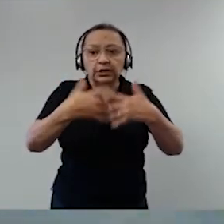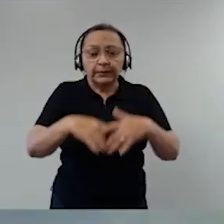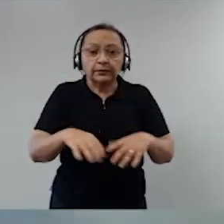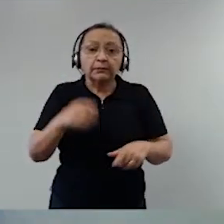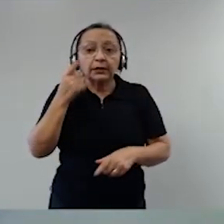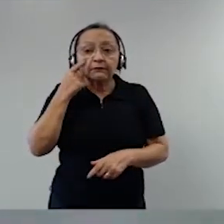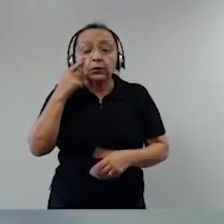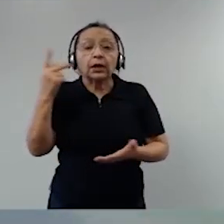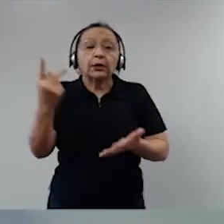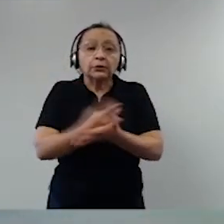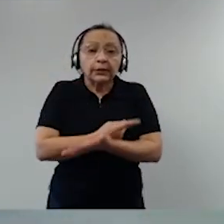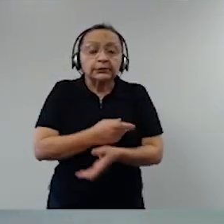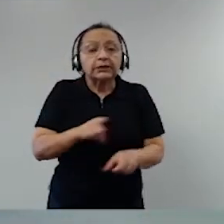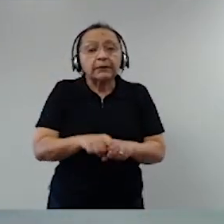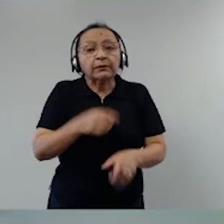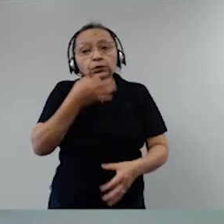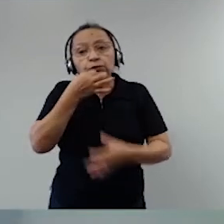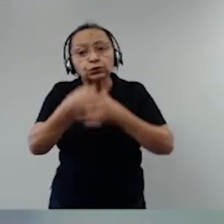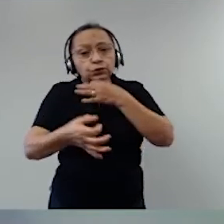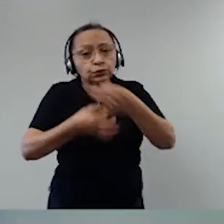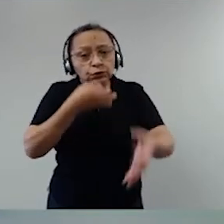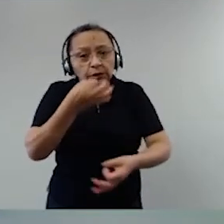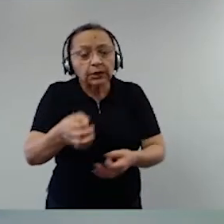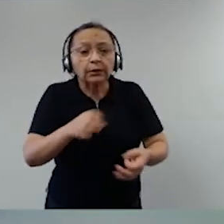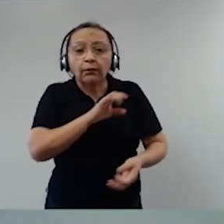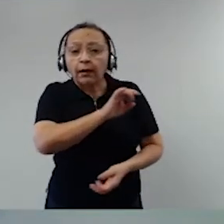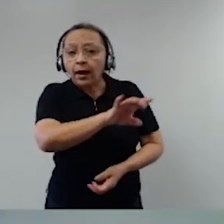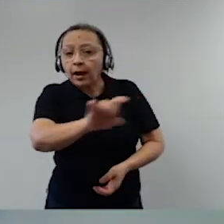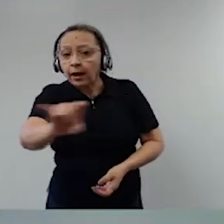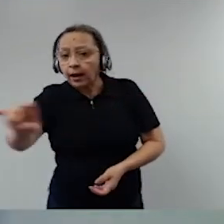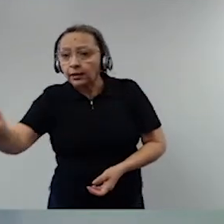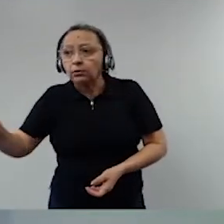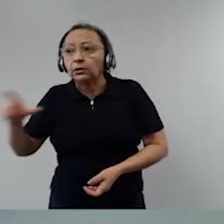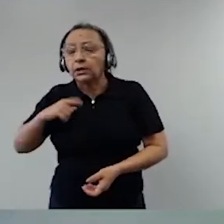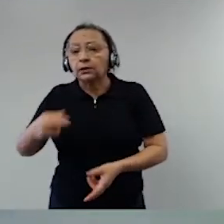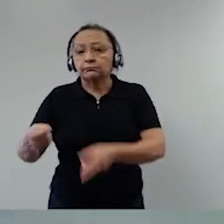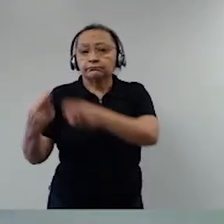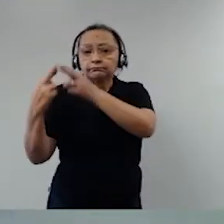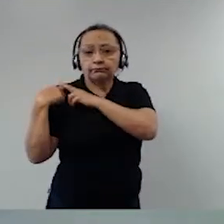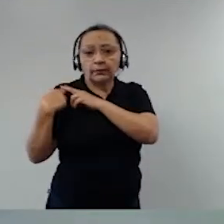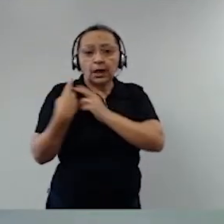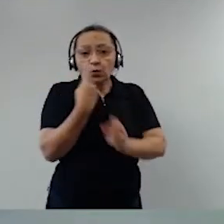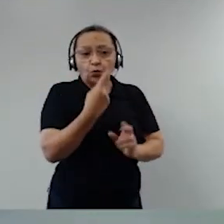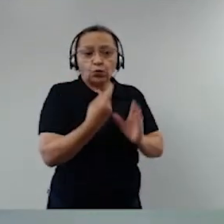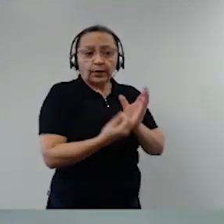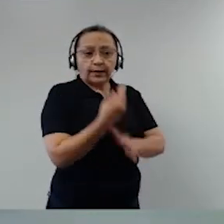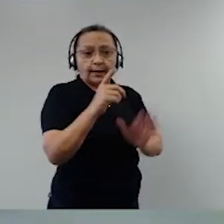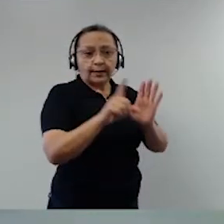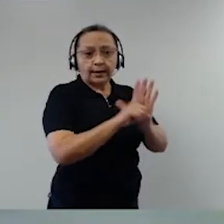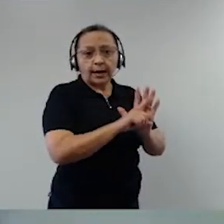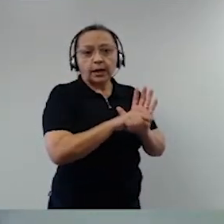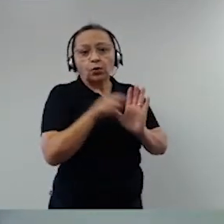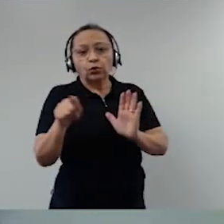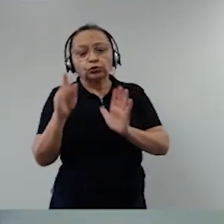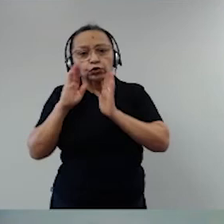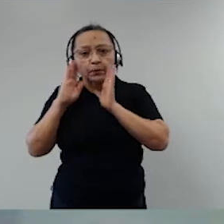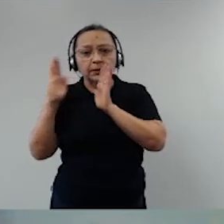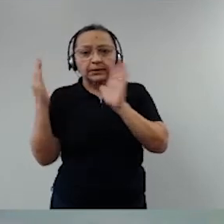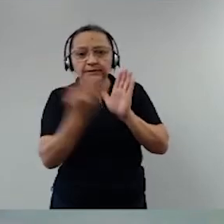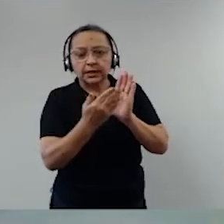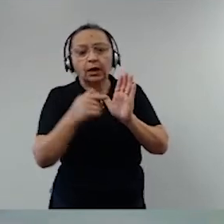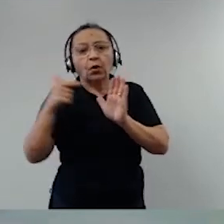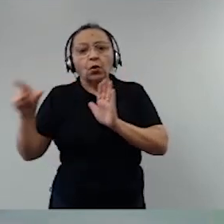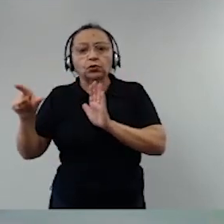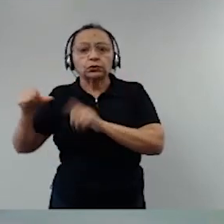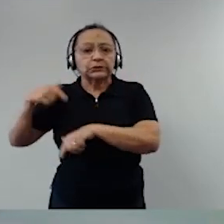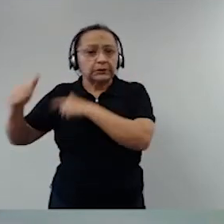um e sugerir. E aí, cada um vai ter a sua tarefa, um de fazer as leis, o outro ver se as leis são constitucionais e